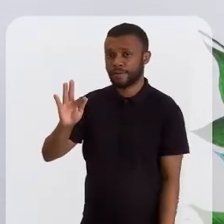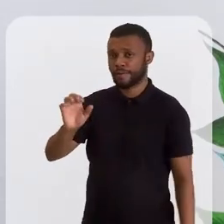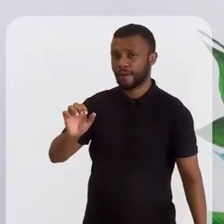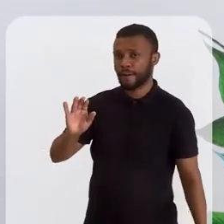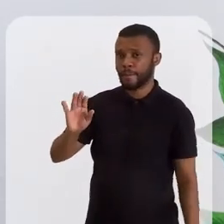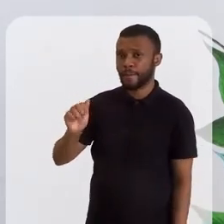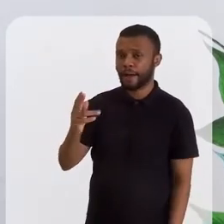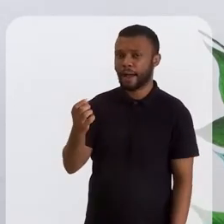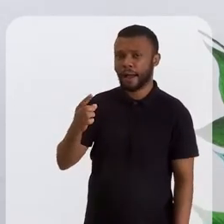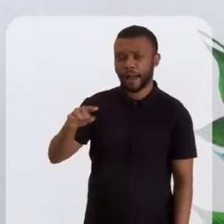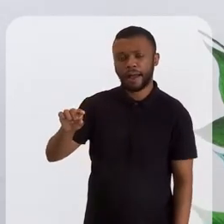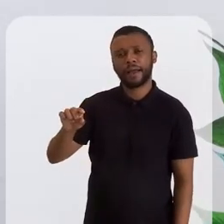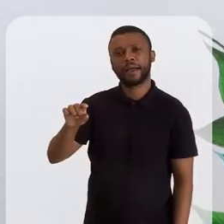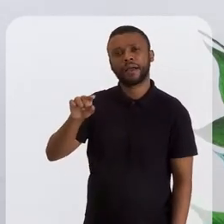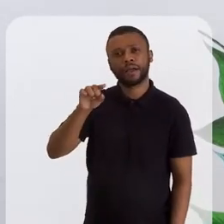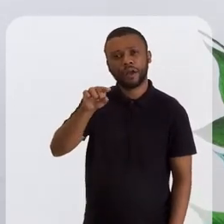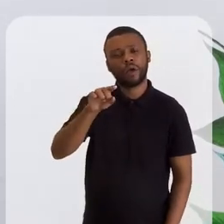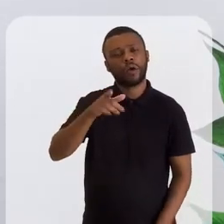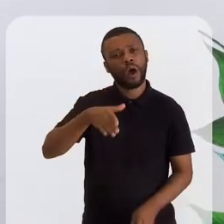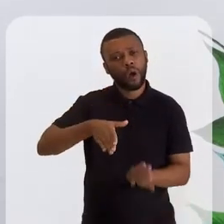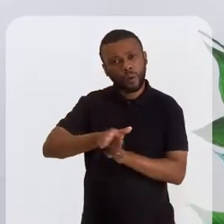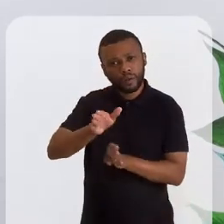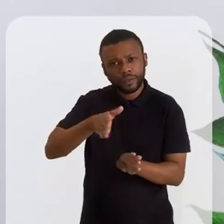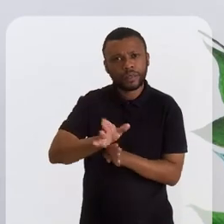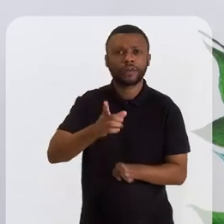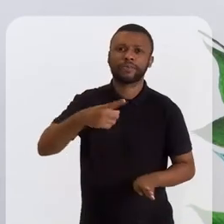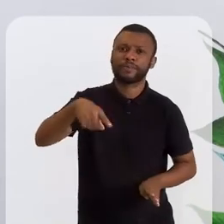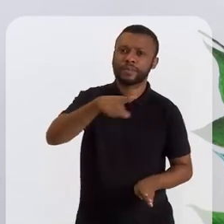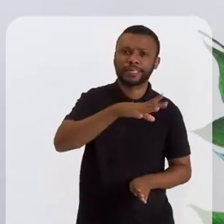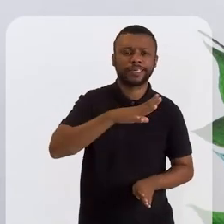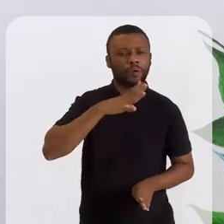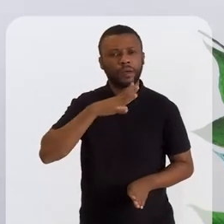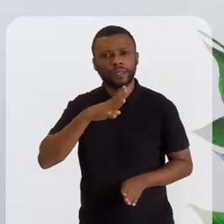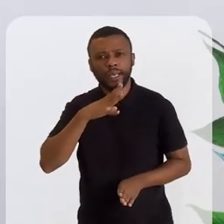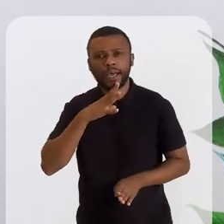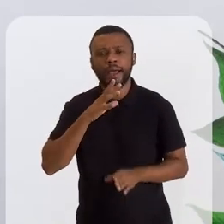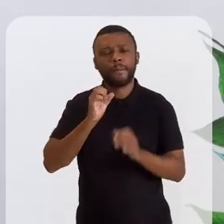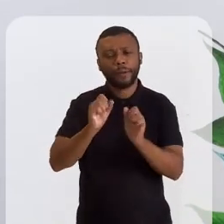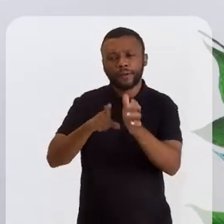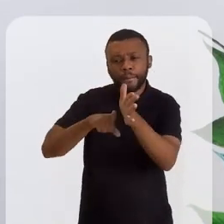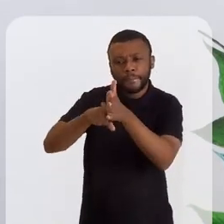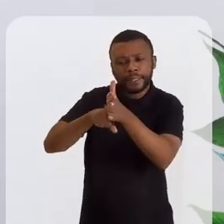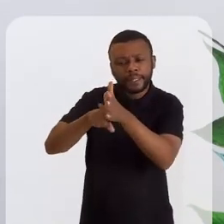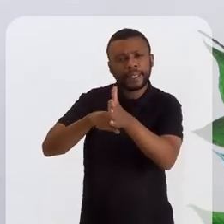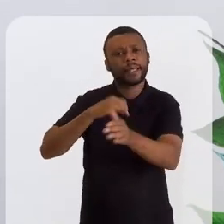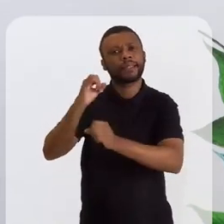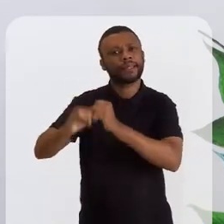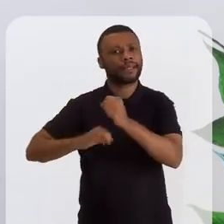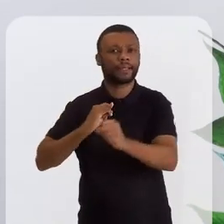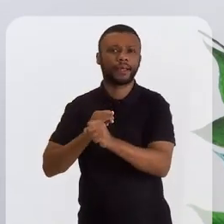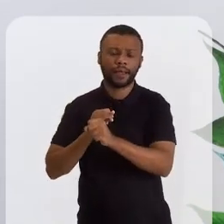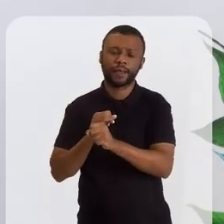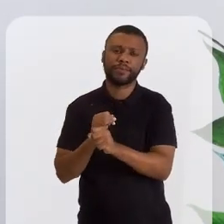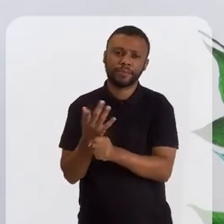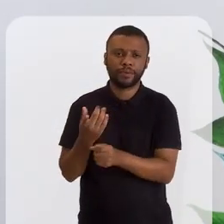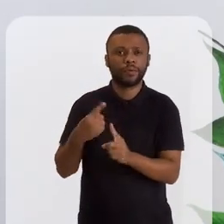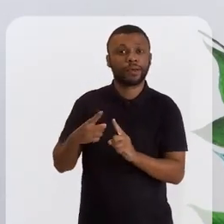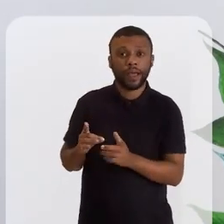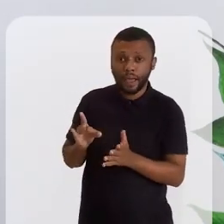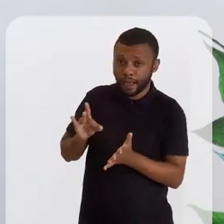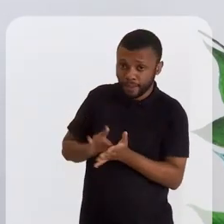na Expo Religião, desde o início. E eu posso dizer que é muito bonito.